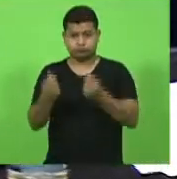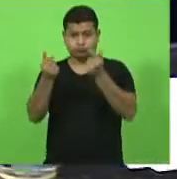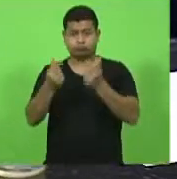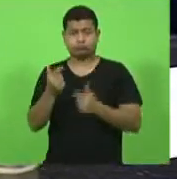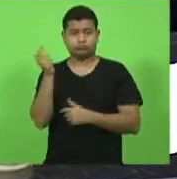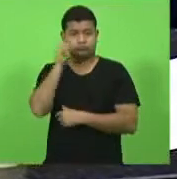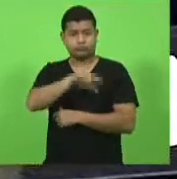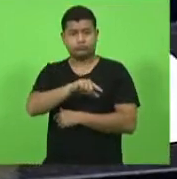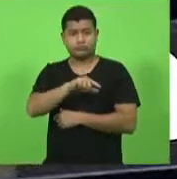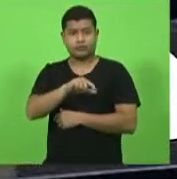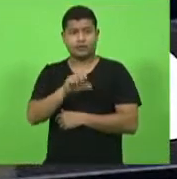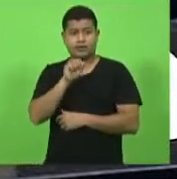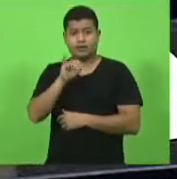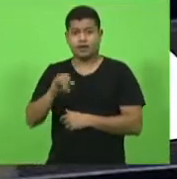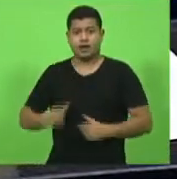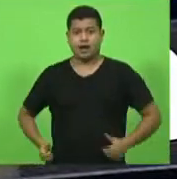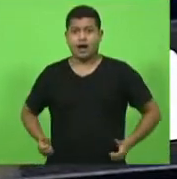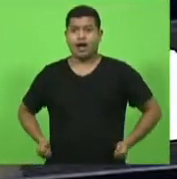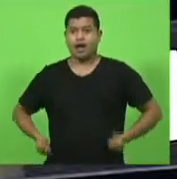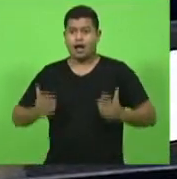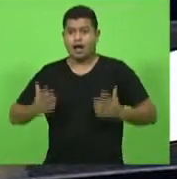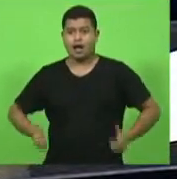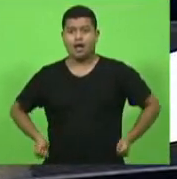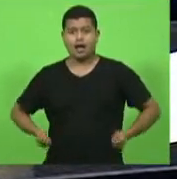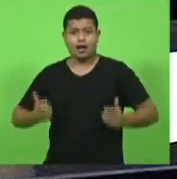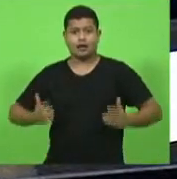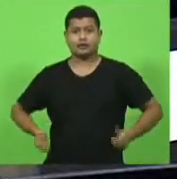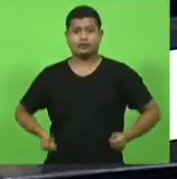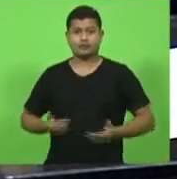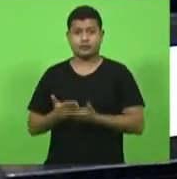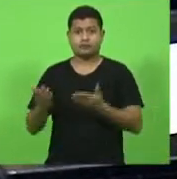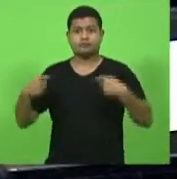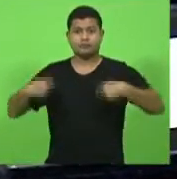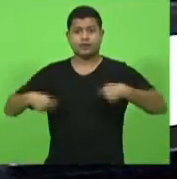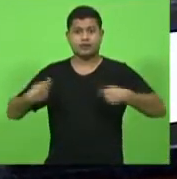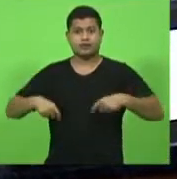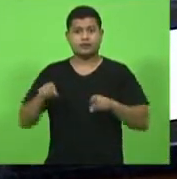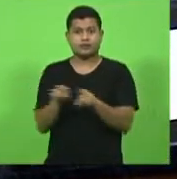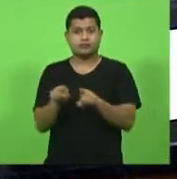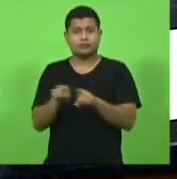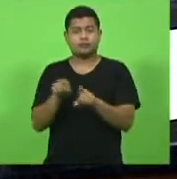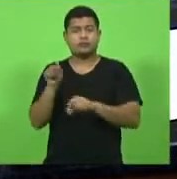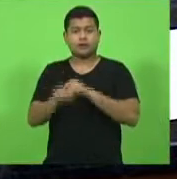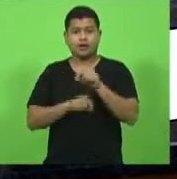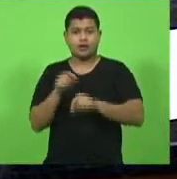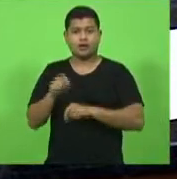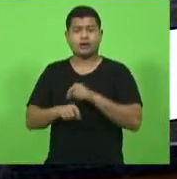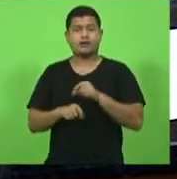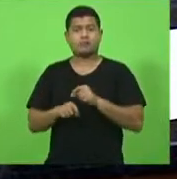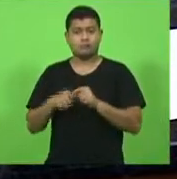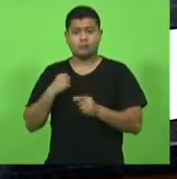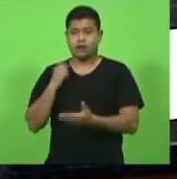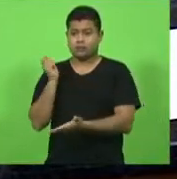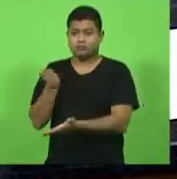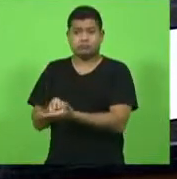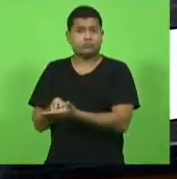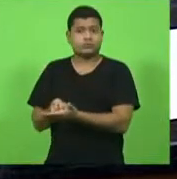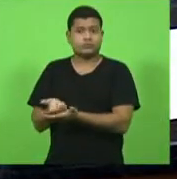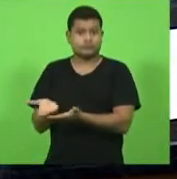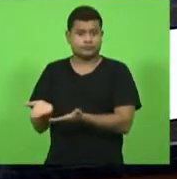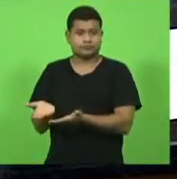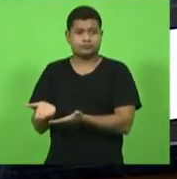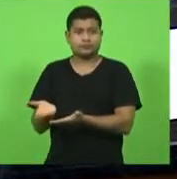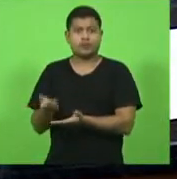vai ser a receita originária dela de onde vai ser debitada ou creditada não há como fazer isso